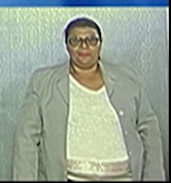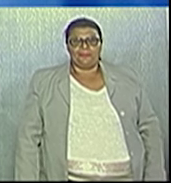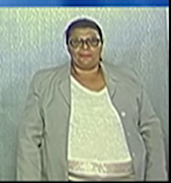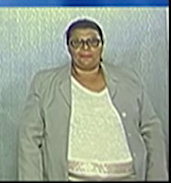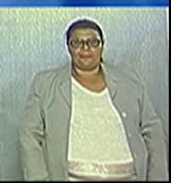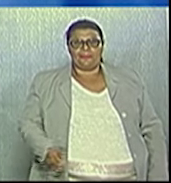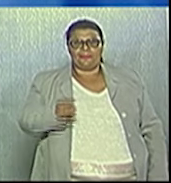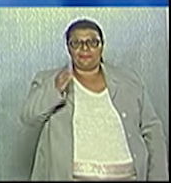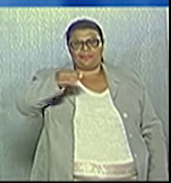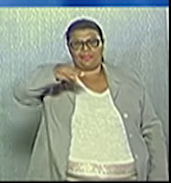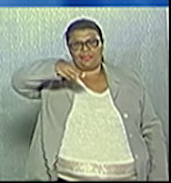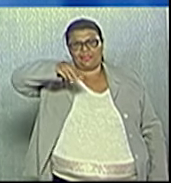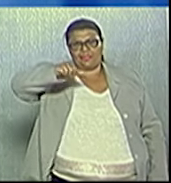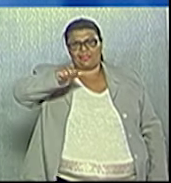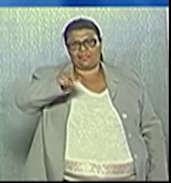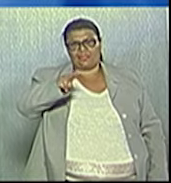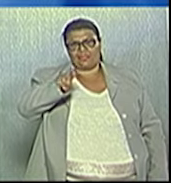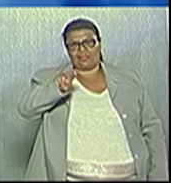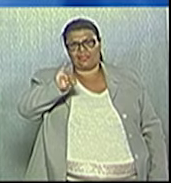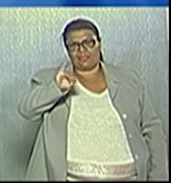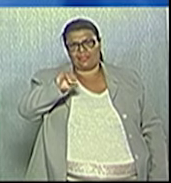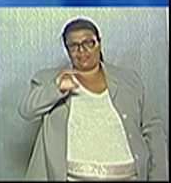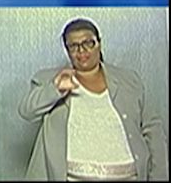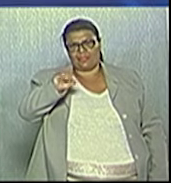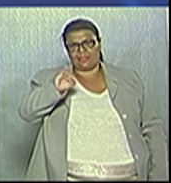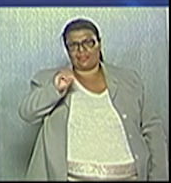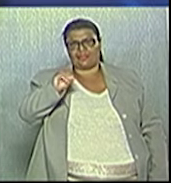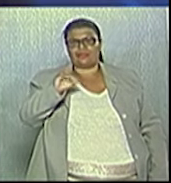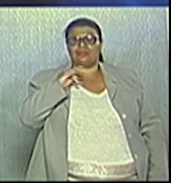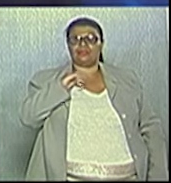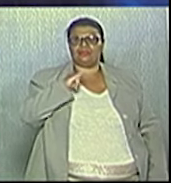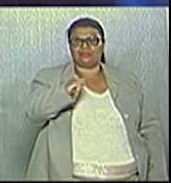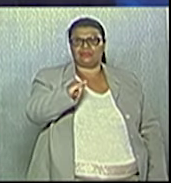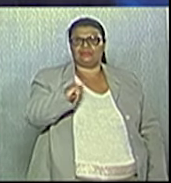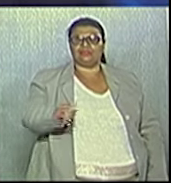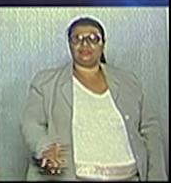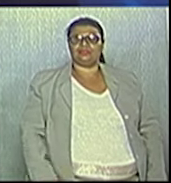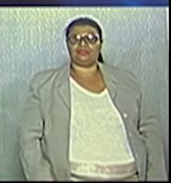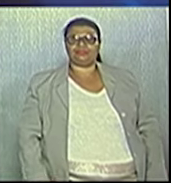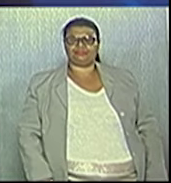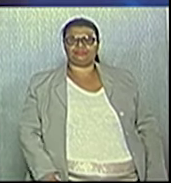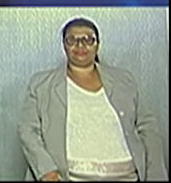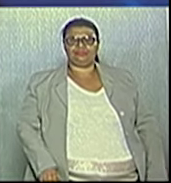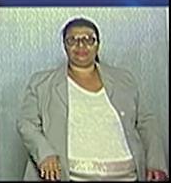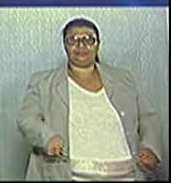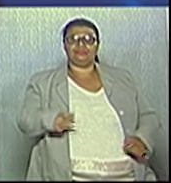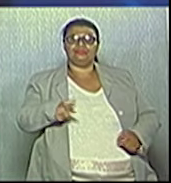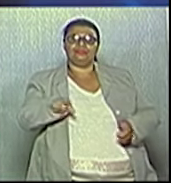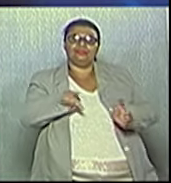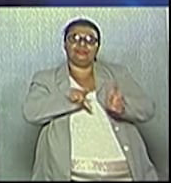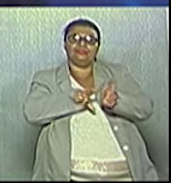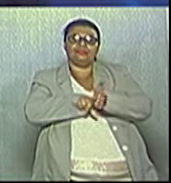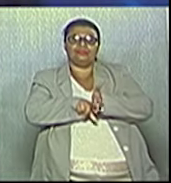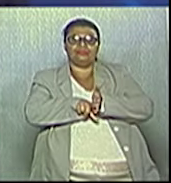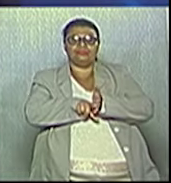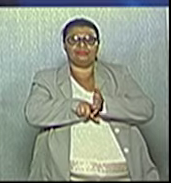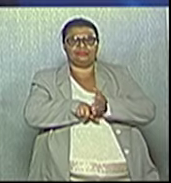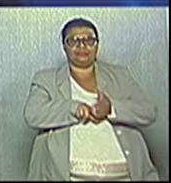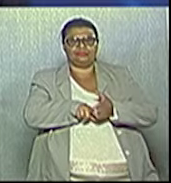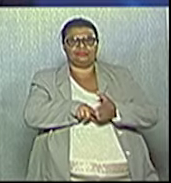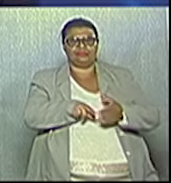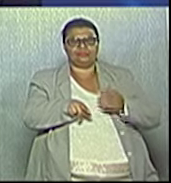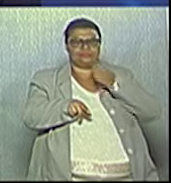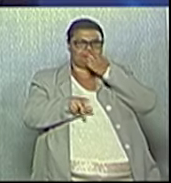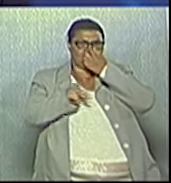Maurício Raca, do Democratas. Para quem vai? Pergunta, candidato. Eu faço a pergunta para o Pedro Mota. 30